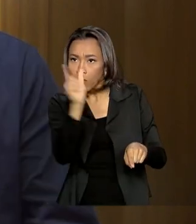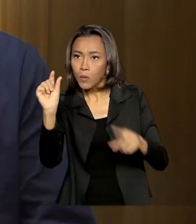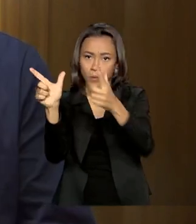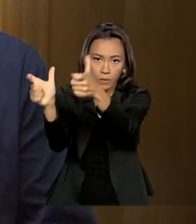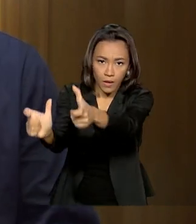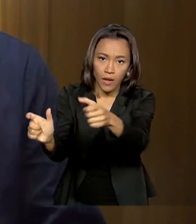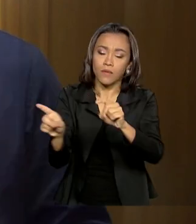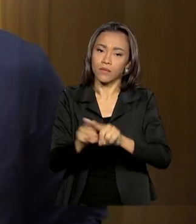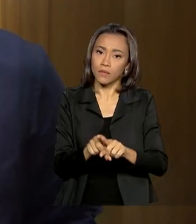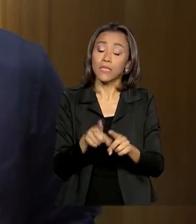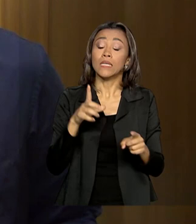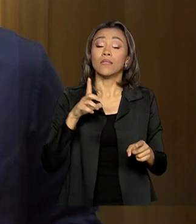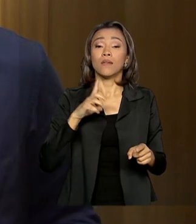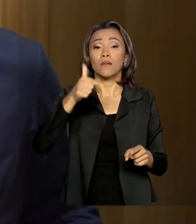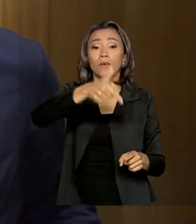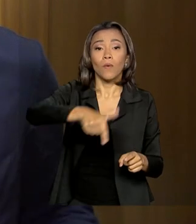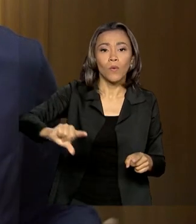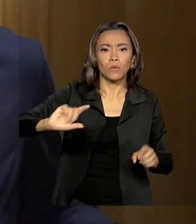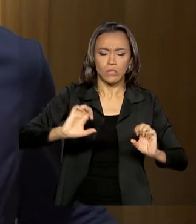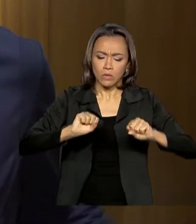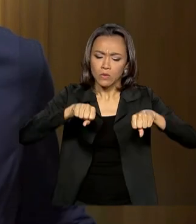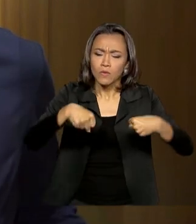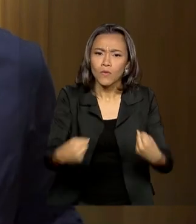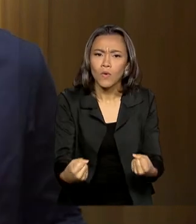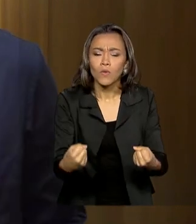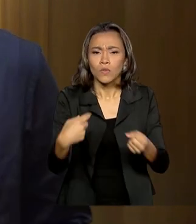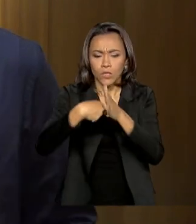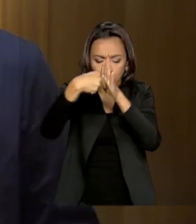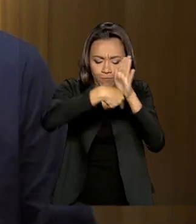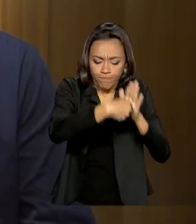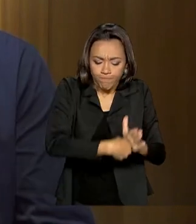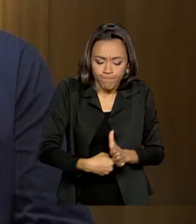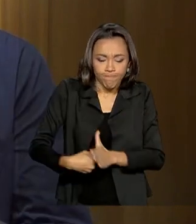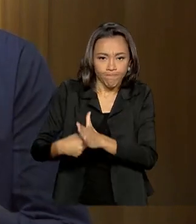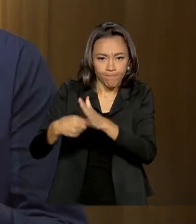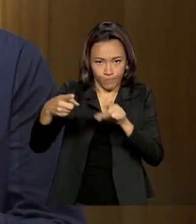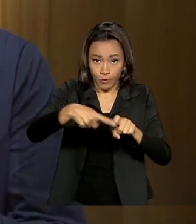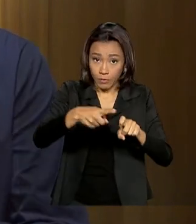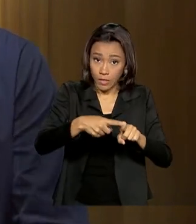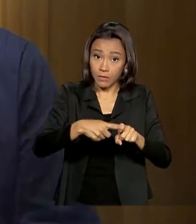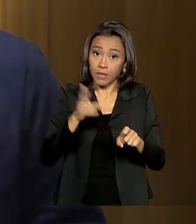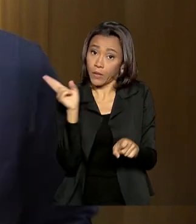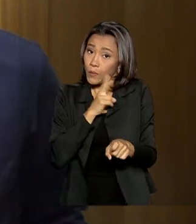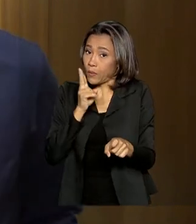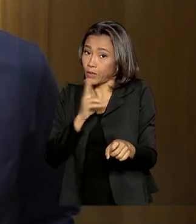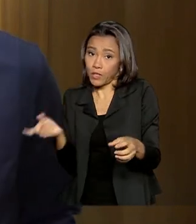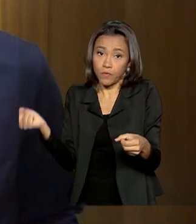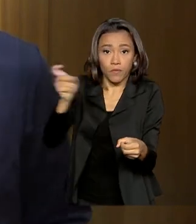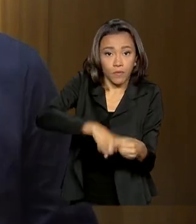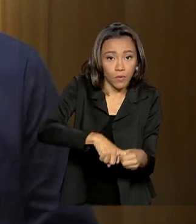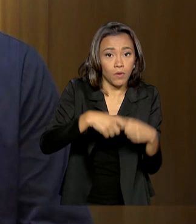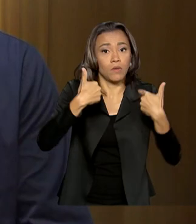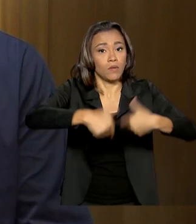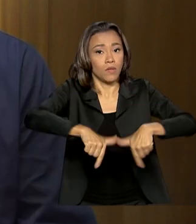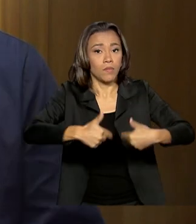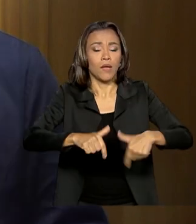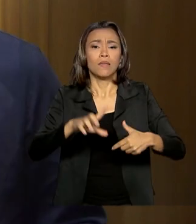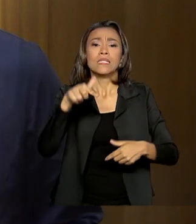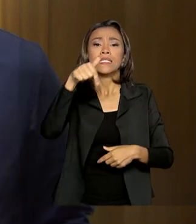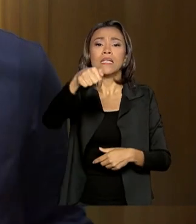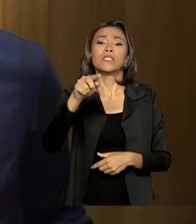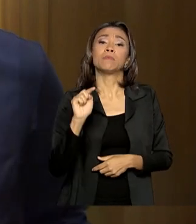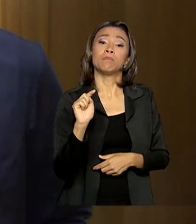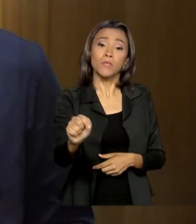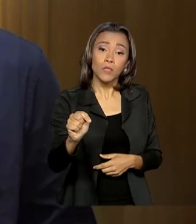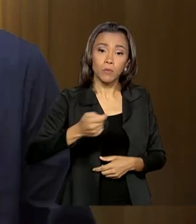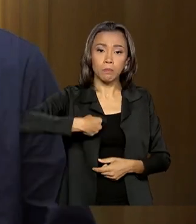haverá esforço concentrado nas perícias de funcionários da Previdência para que retornem logo ao trabalho. Além disso, 7 mil militares